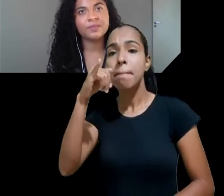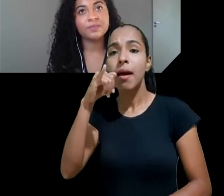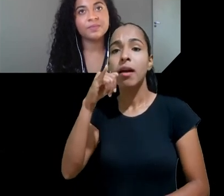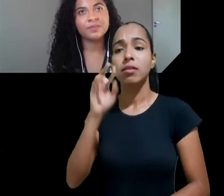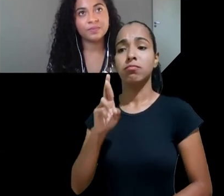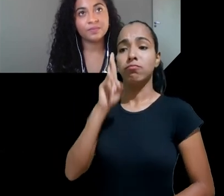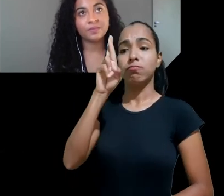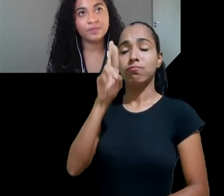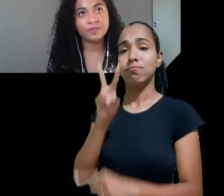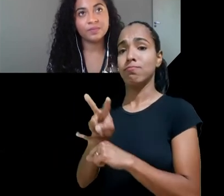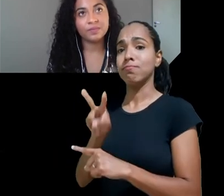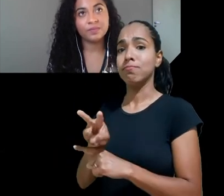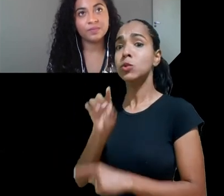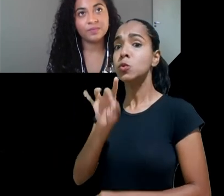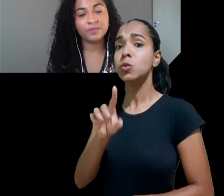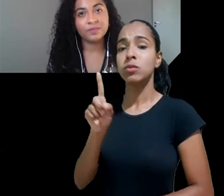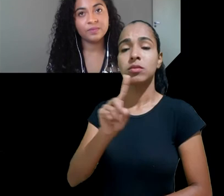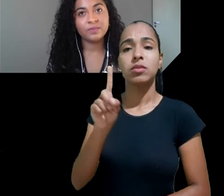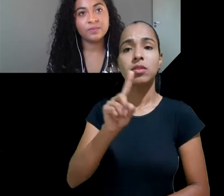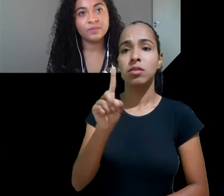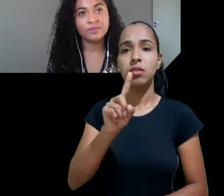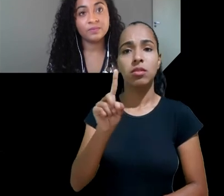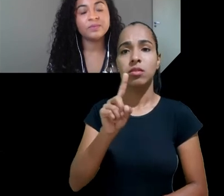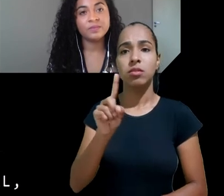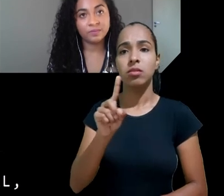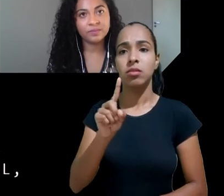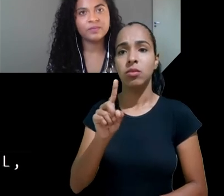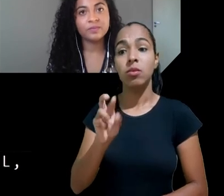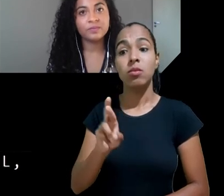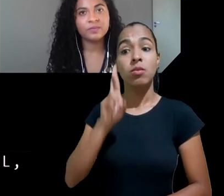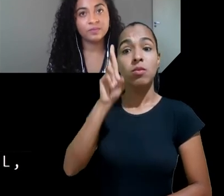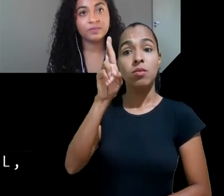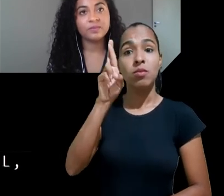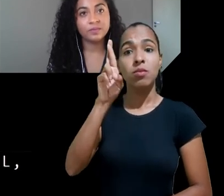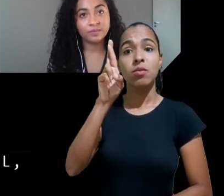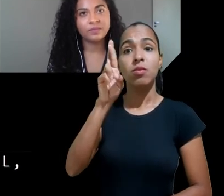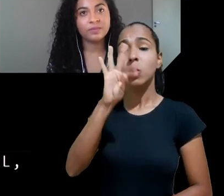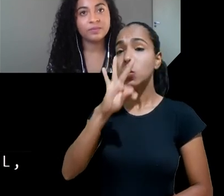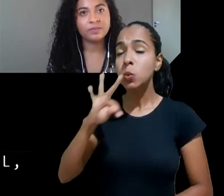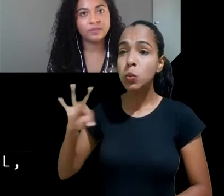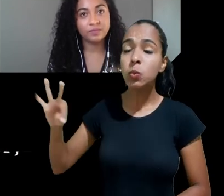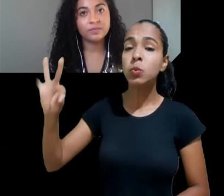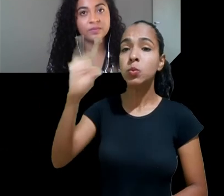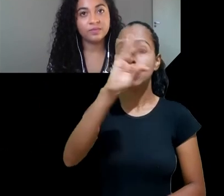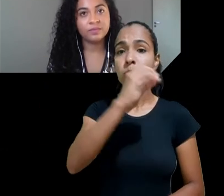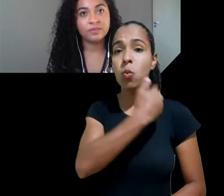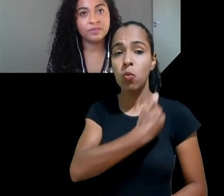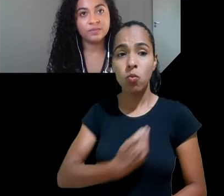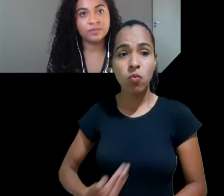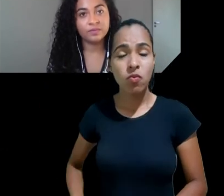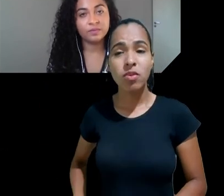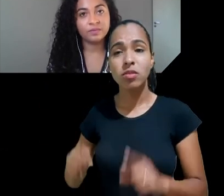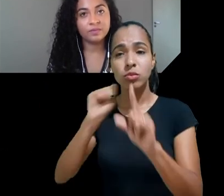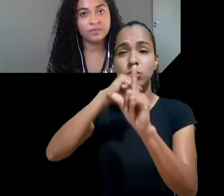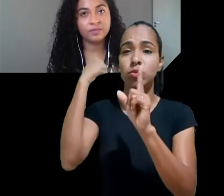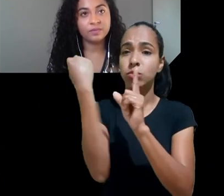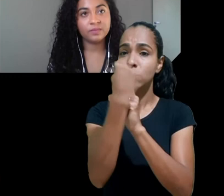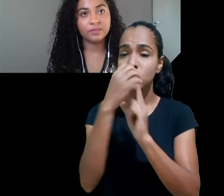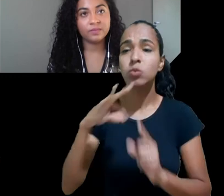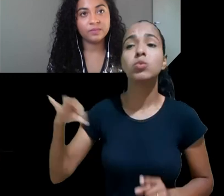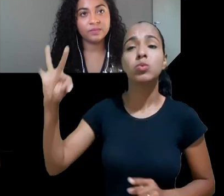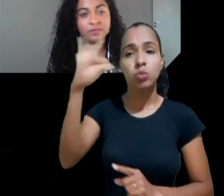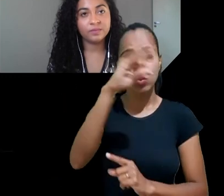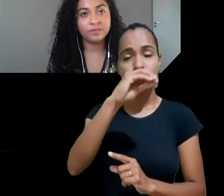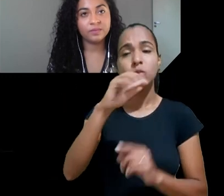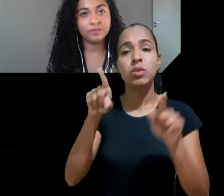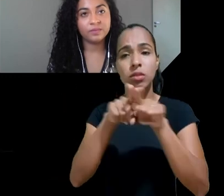pelo contrário essa é uma responsabilidade que é compartilhada com o Estado e com toda a sociedade inclusive as empresas por isso